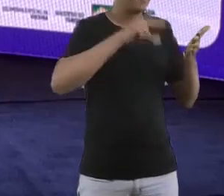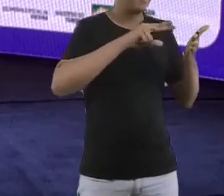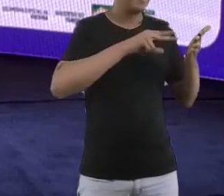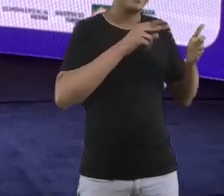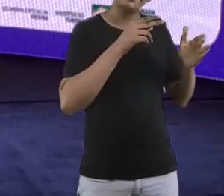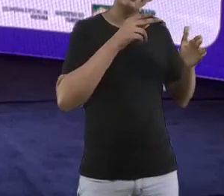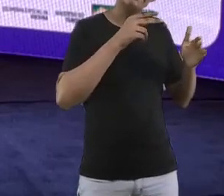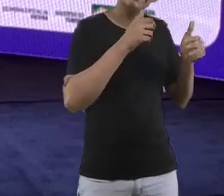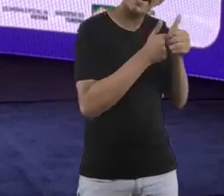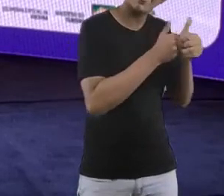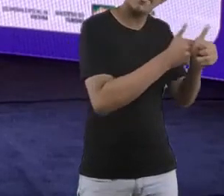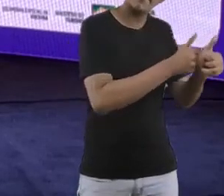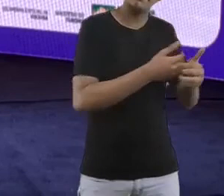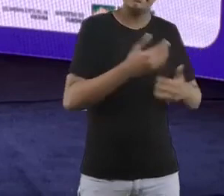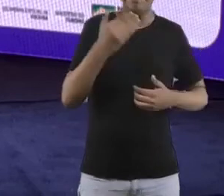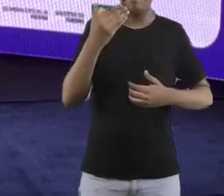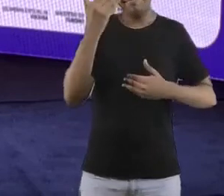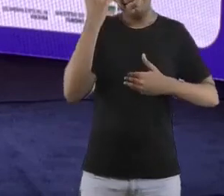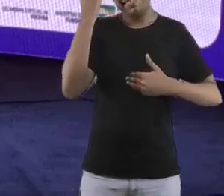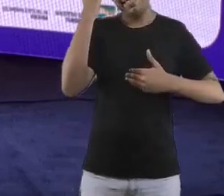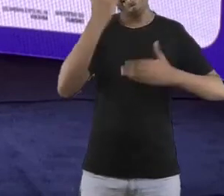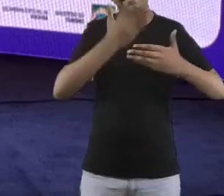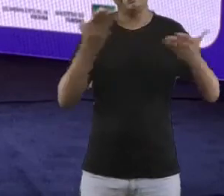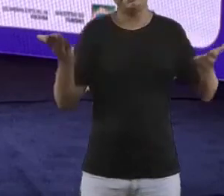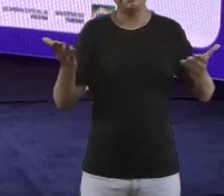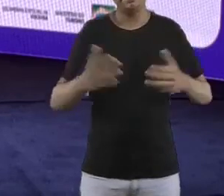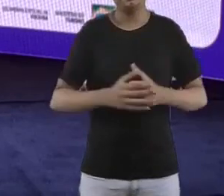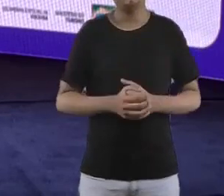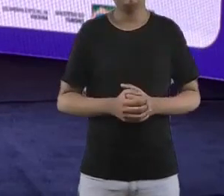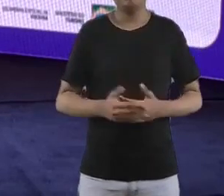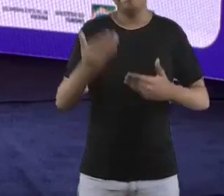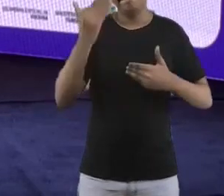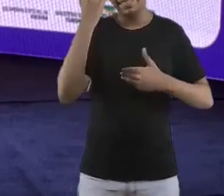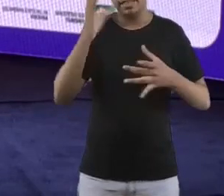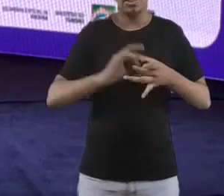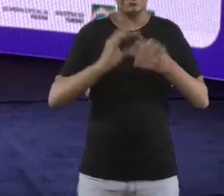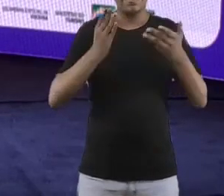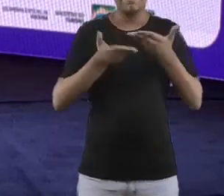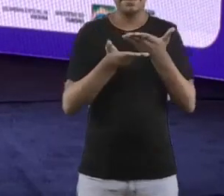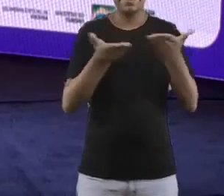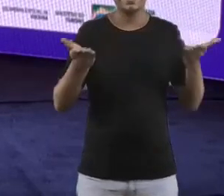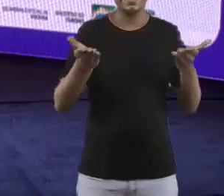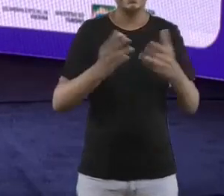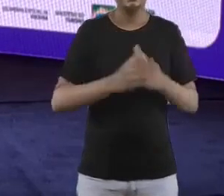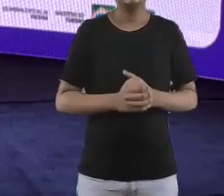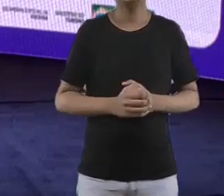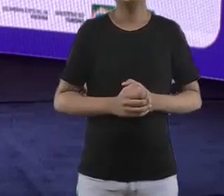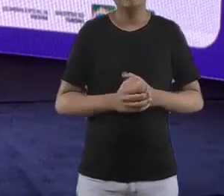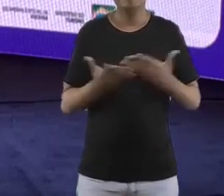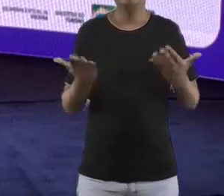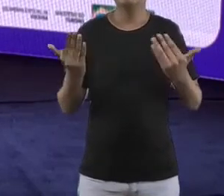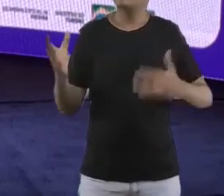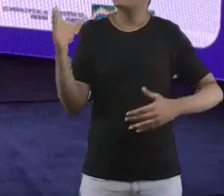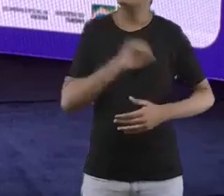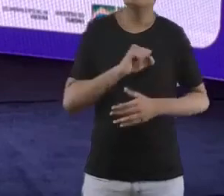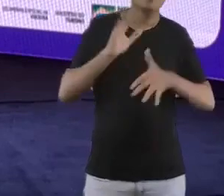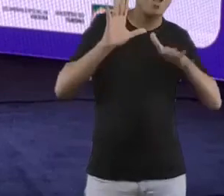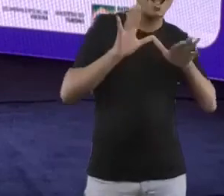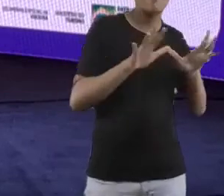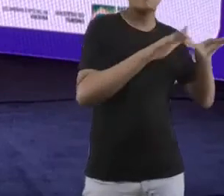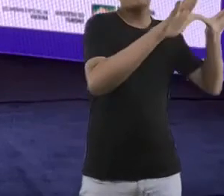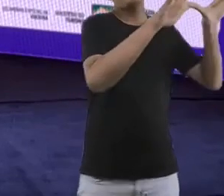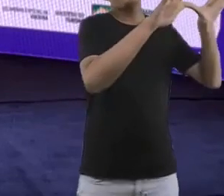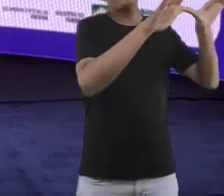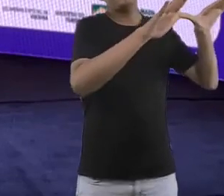oportunidade de todo mundo. Obrigado, gente, pela disposição. Vamos voar, vamos amar e vamos mudar as realidades, né? Com